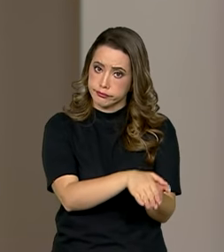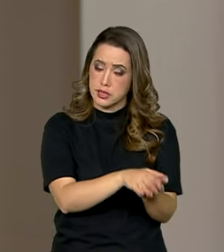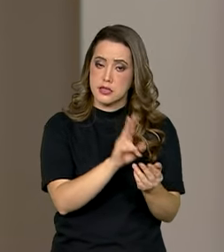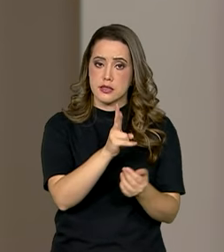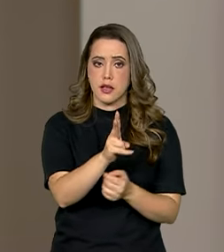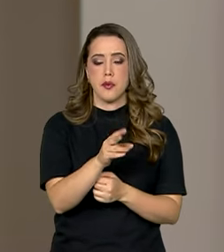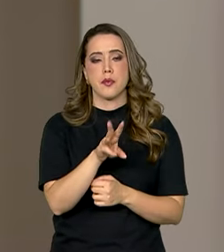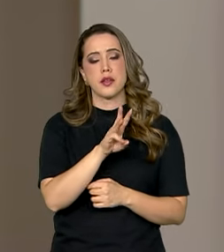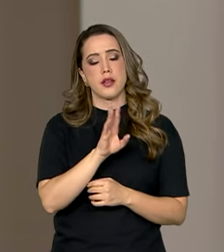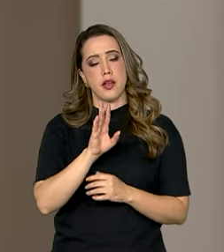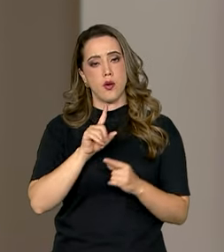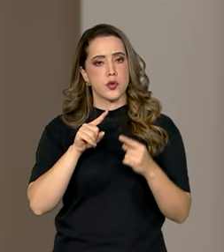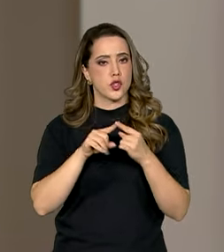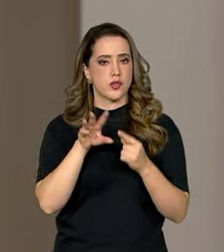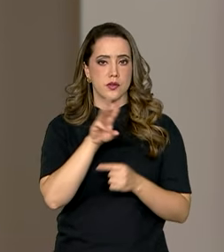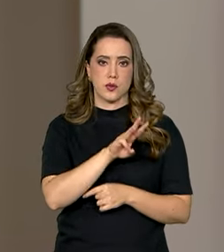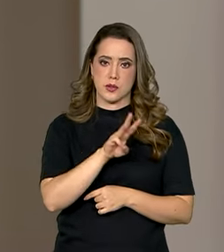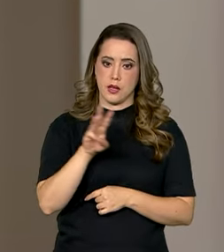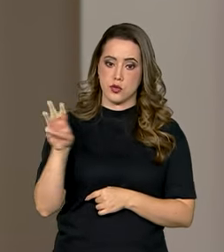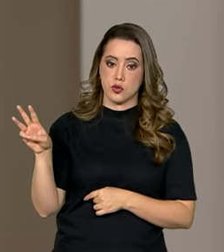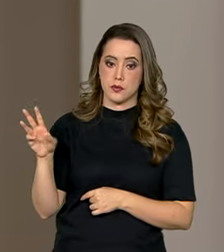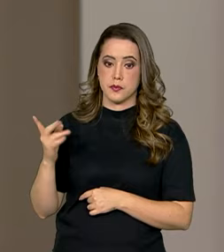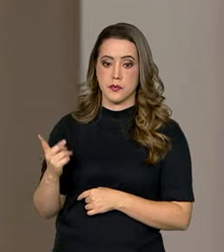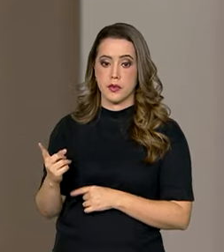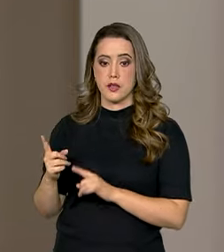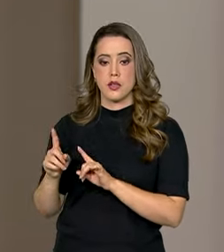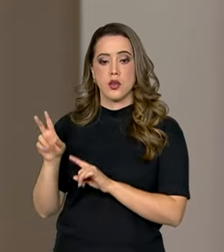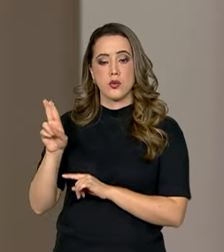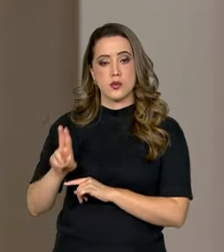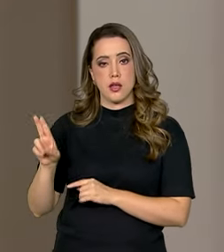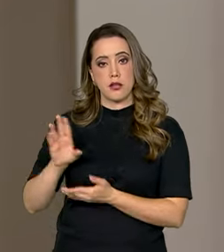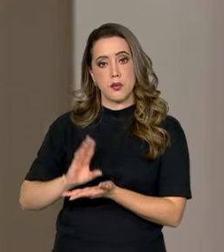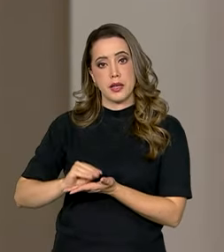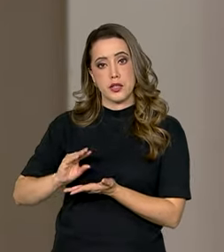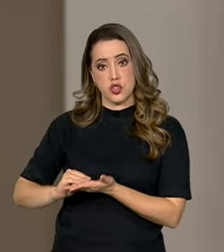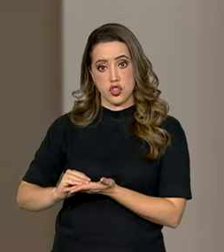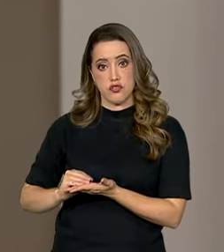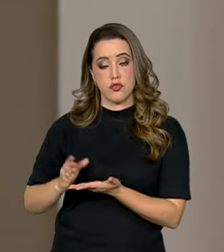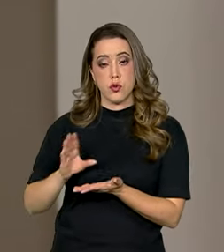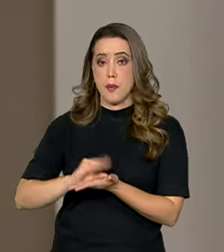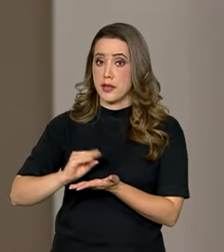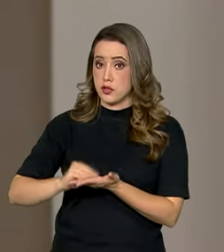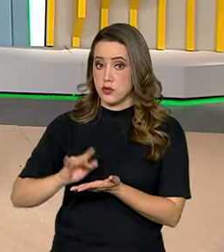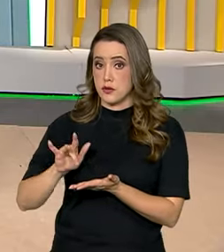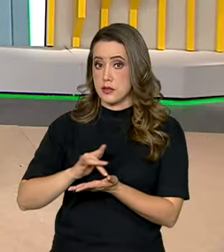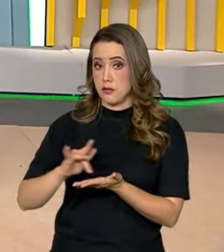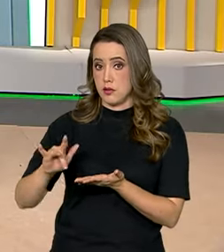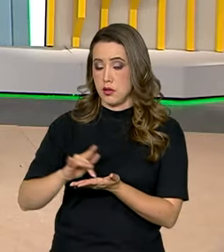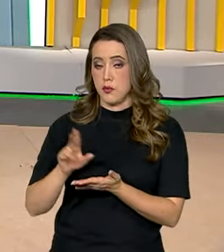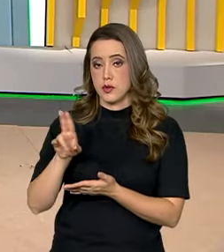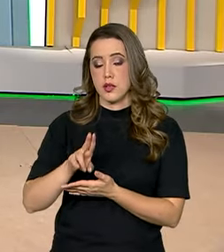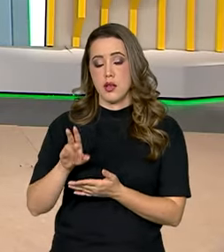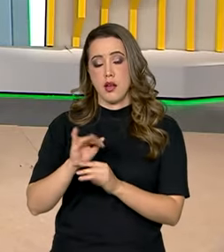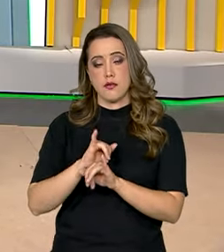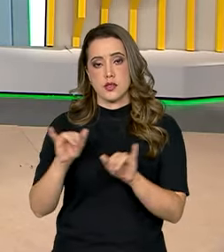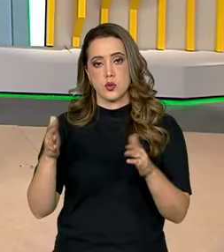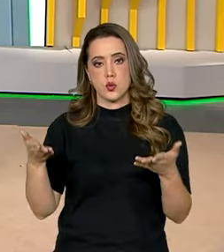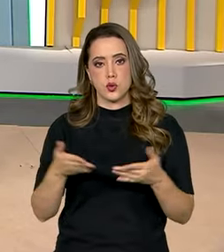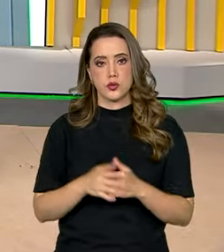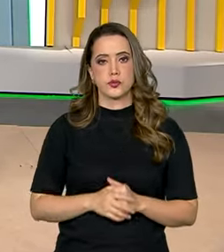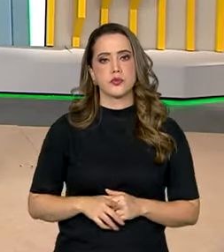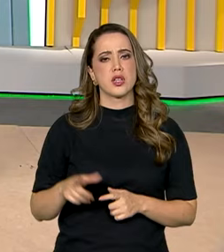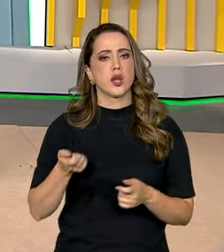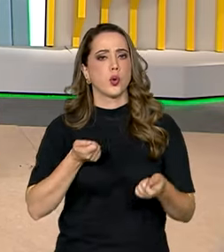plataforma Emovida, um aplicativo para celulares lançado hoje pelo governo federal. Além de ter